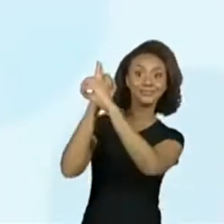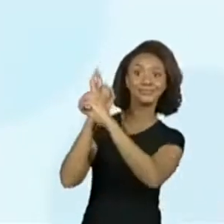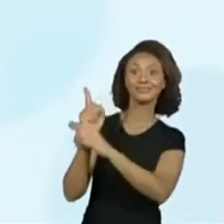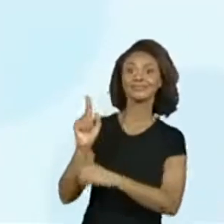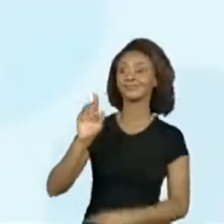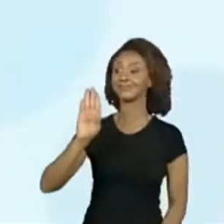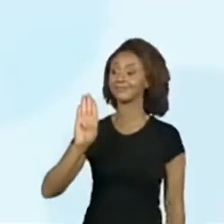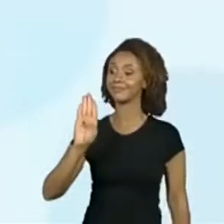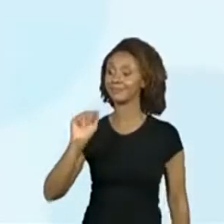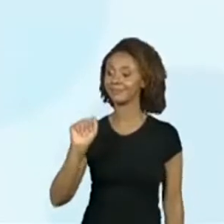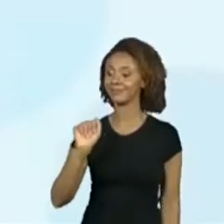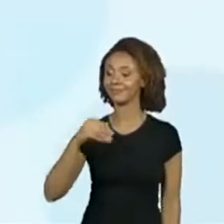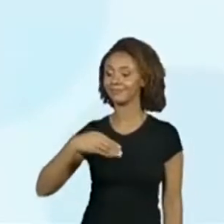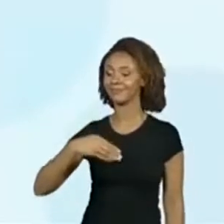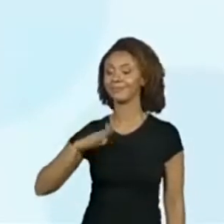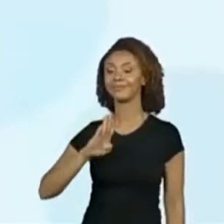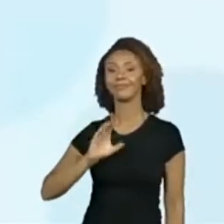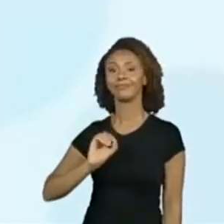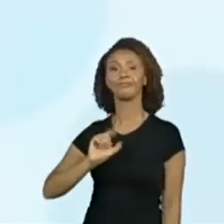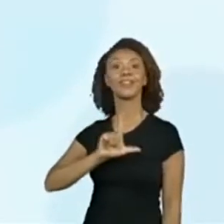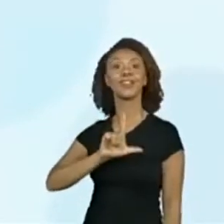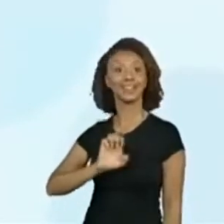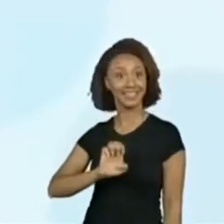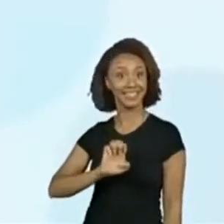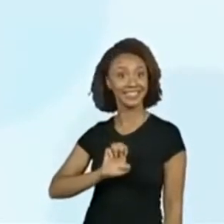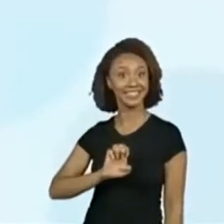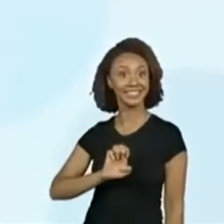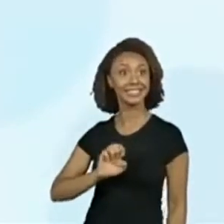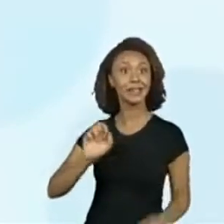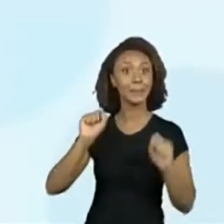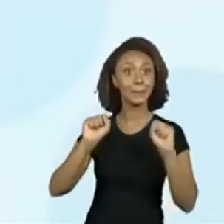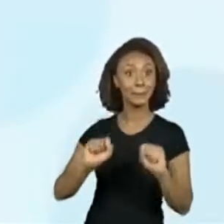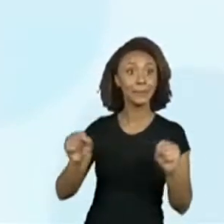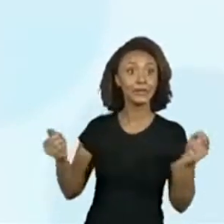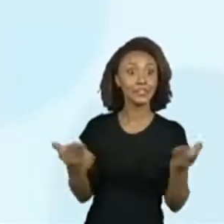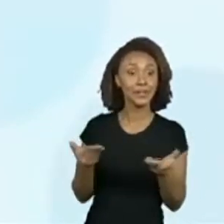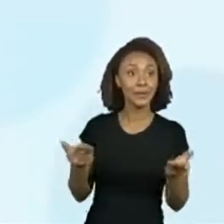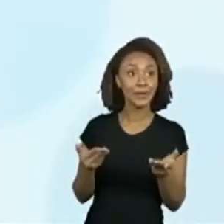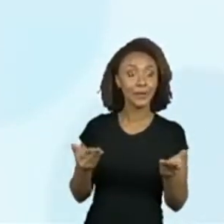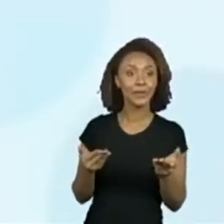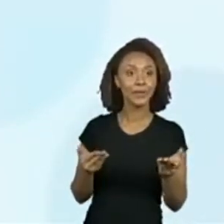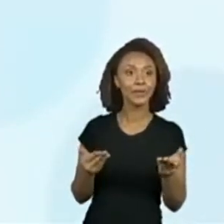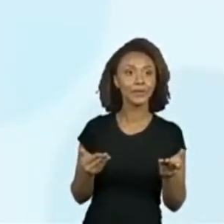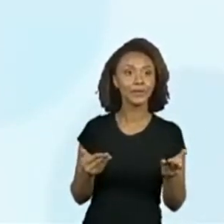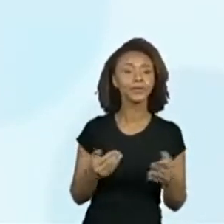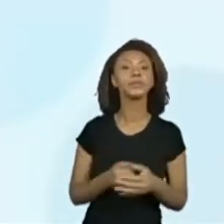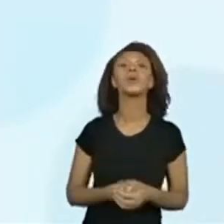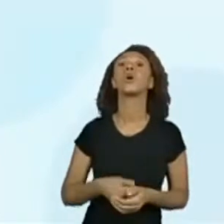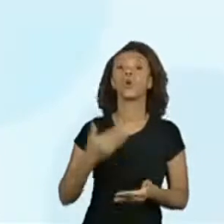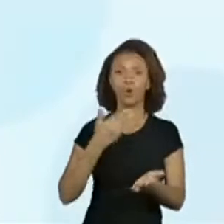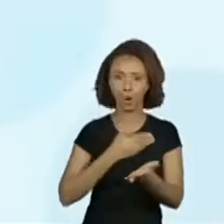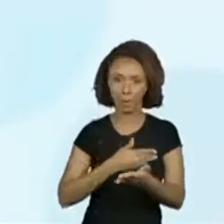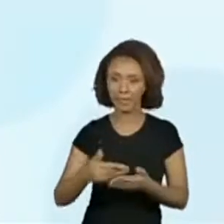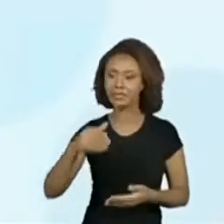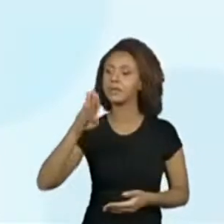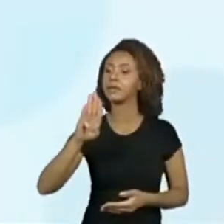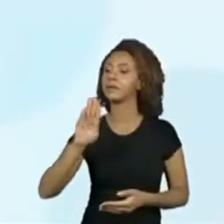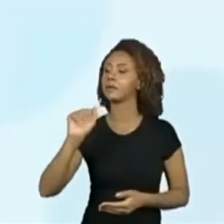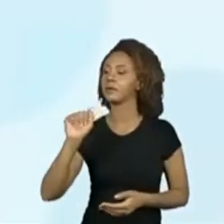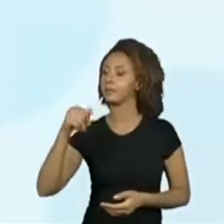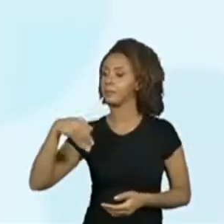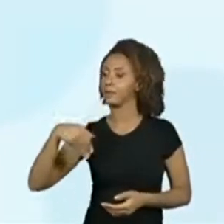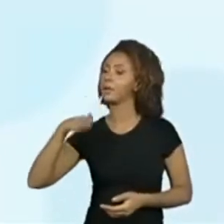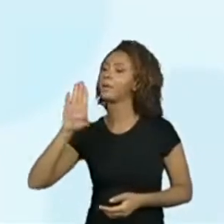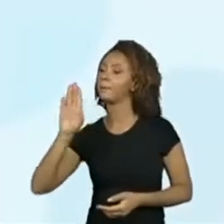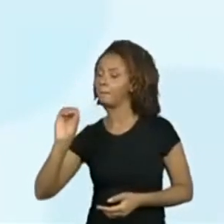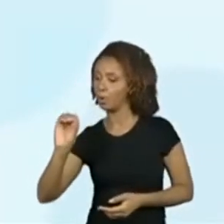o Bambolê. Bambolê. Posso ligar agora? Pode. Começa com o Bambu, termina com o E, mas